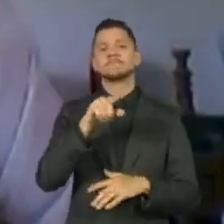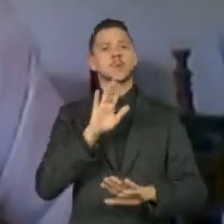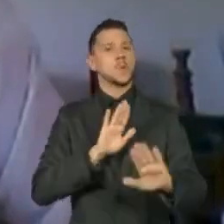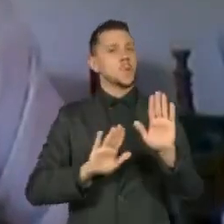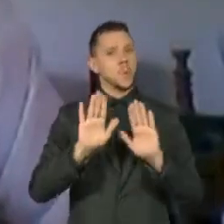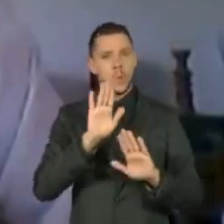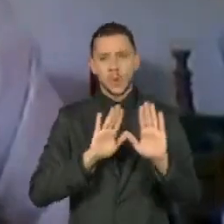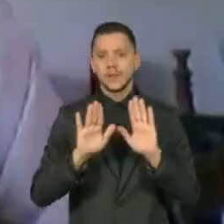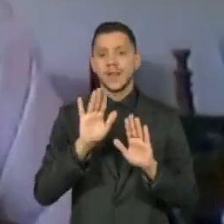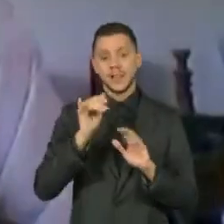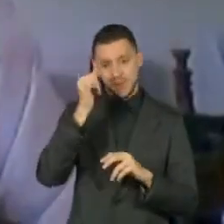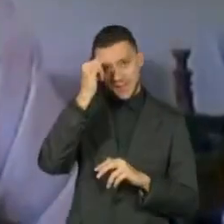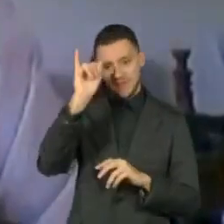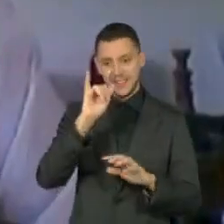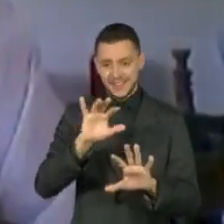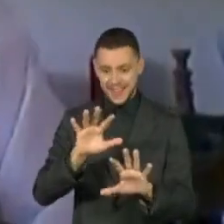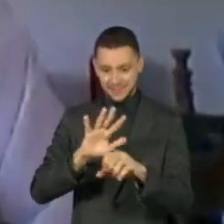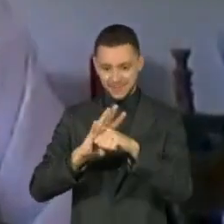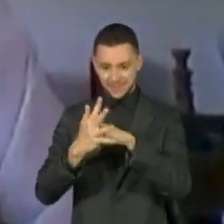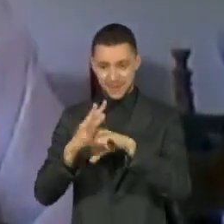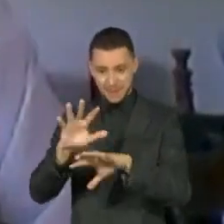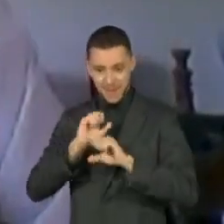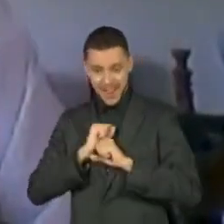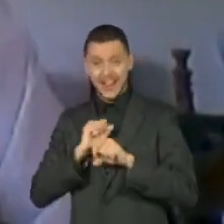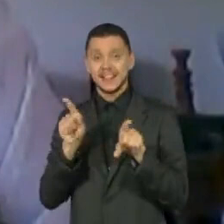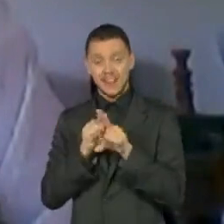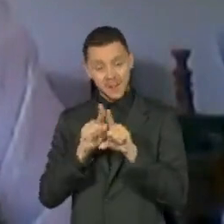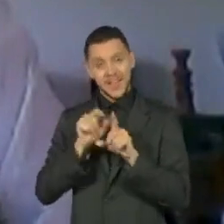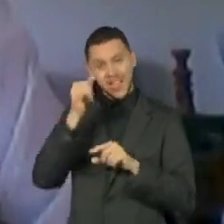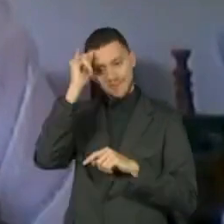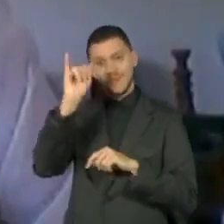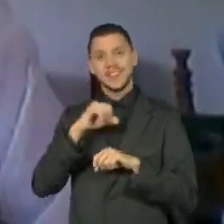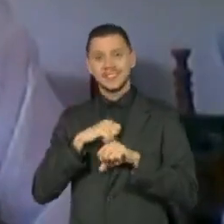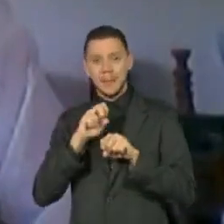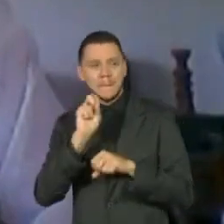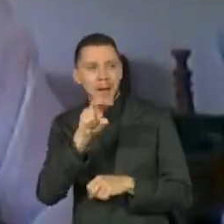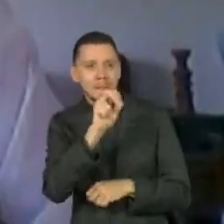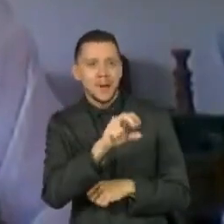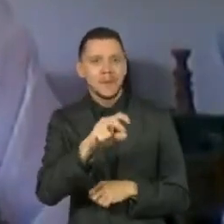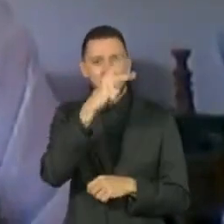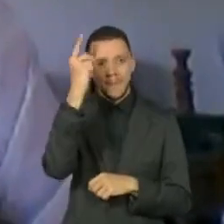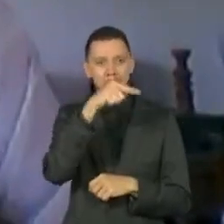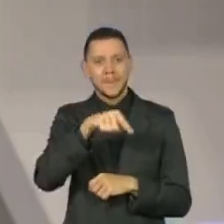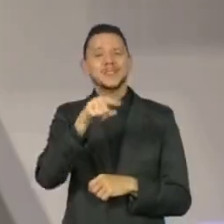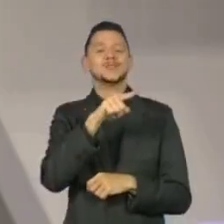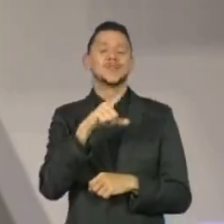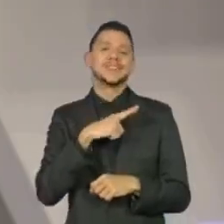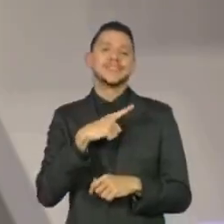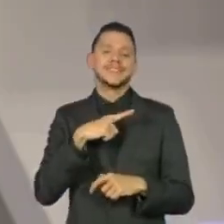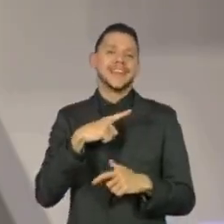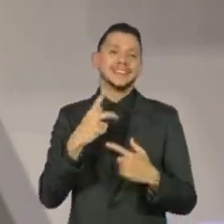se infectar e não infectar os outros, particularmente as pessoas mais frágeis.